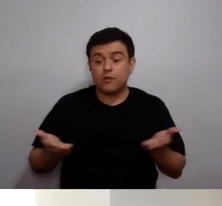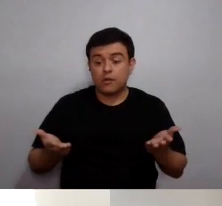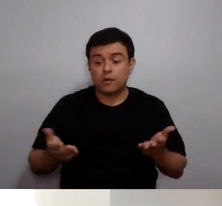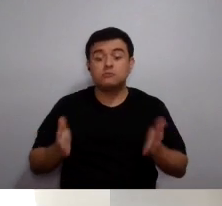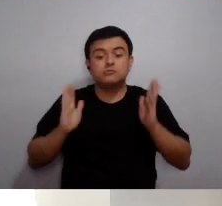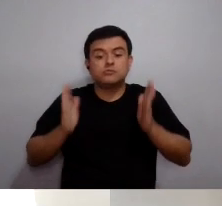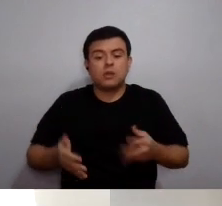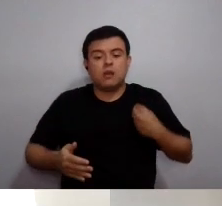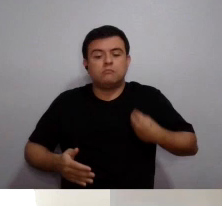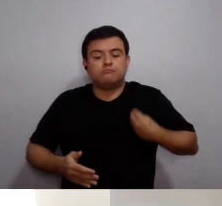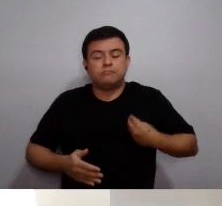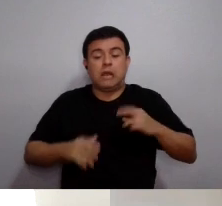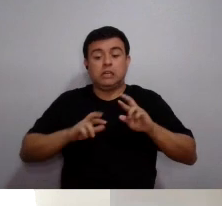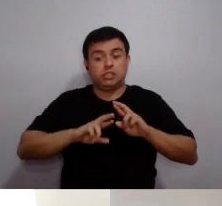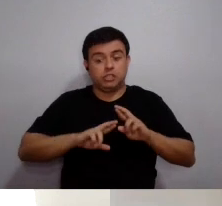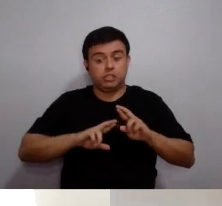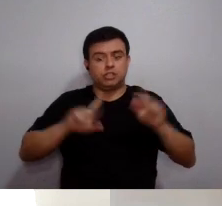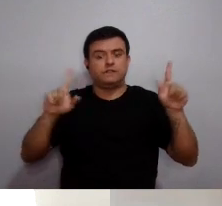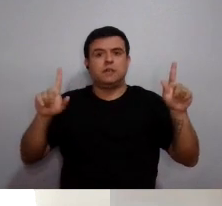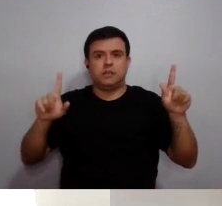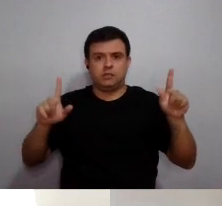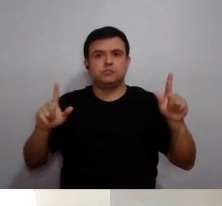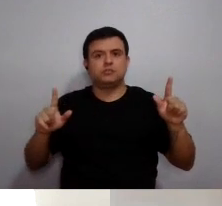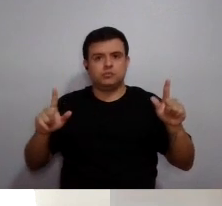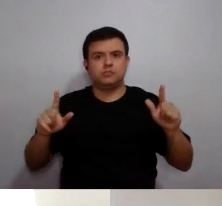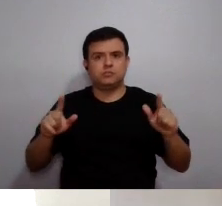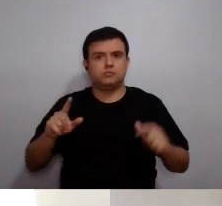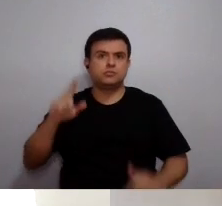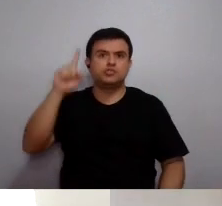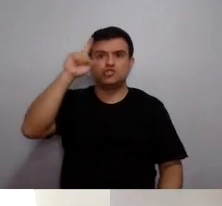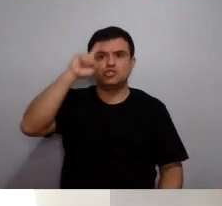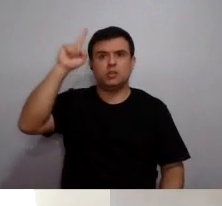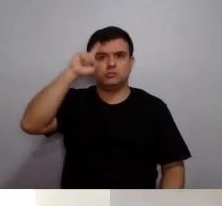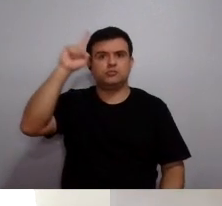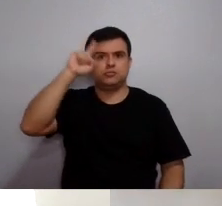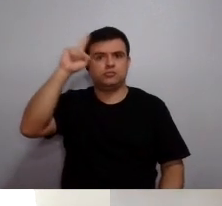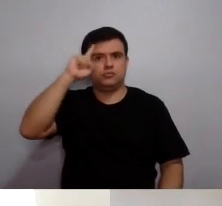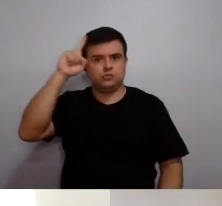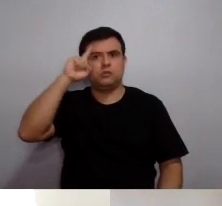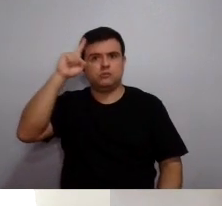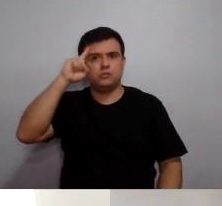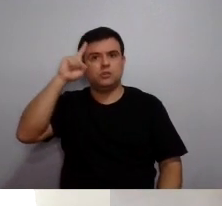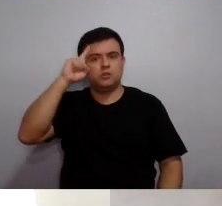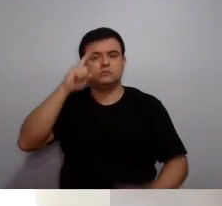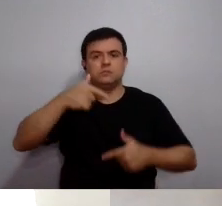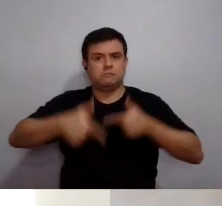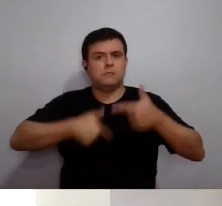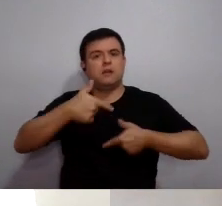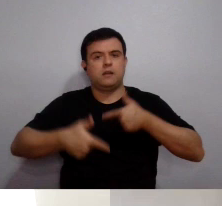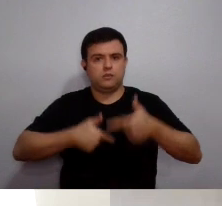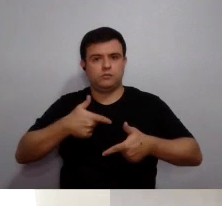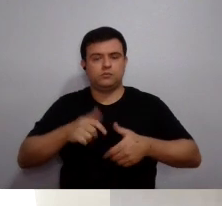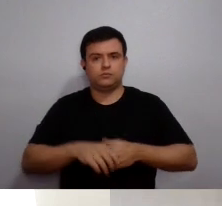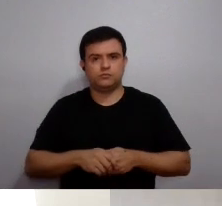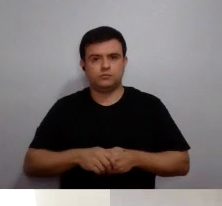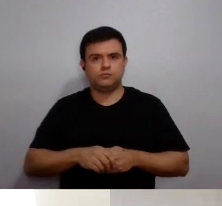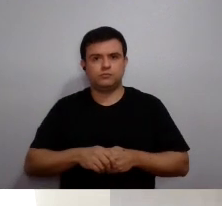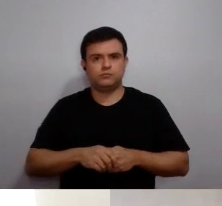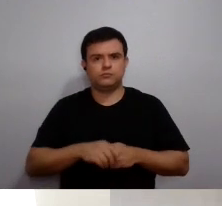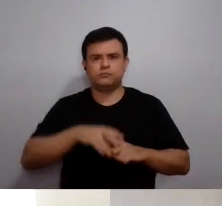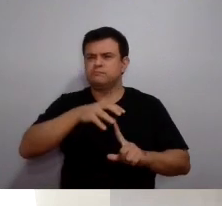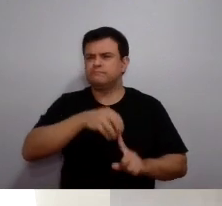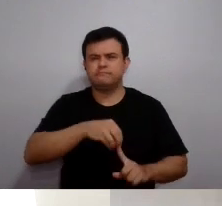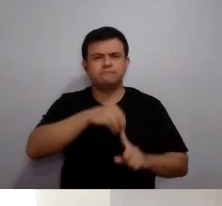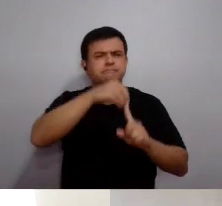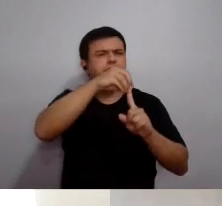processo diferenciado no nosso dia a dia, no nosso cotidiano. Um dos aspectos